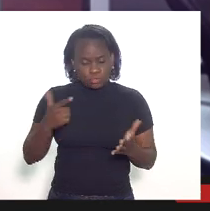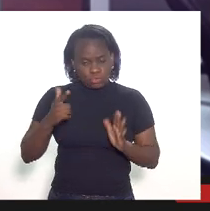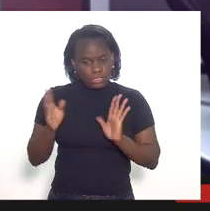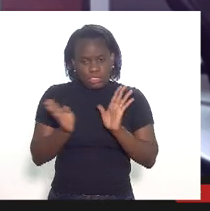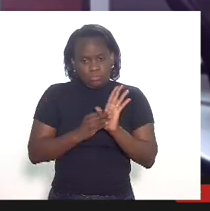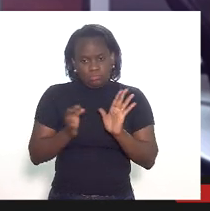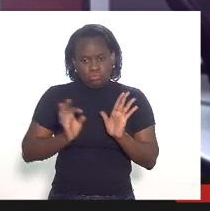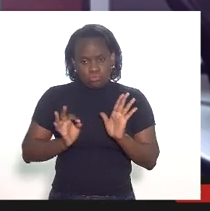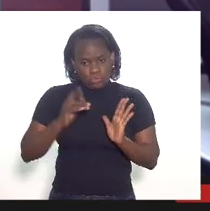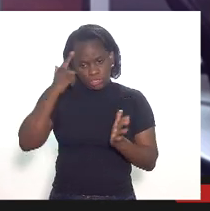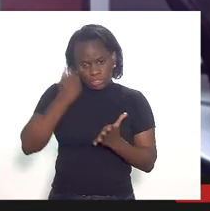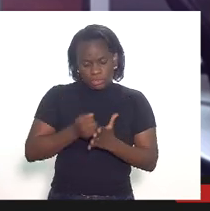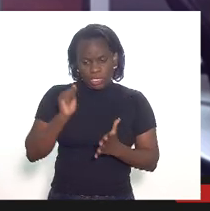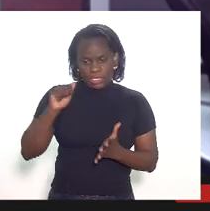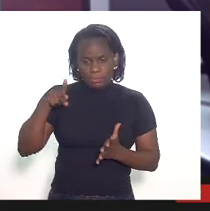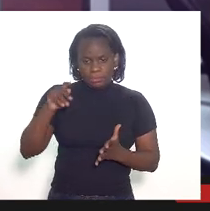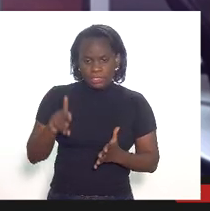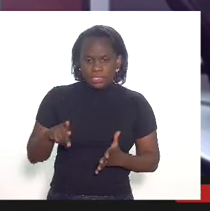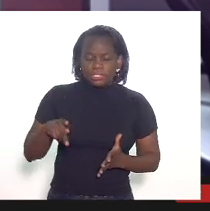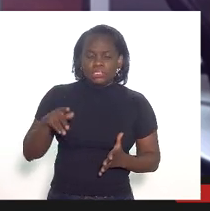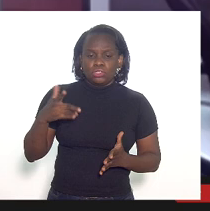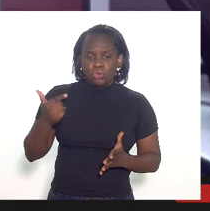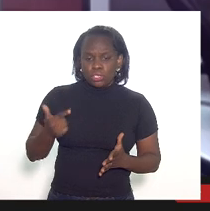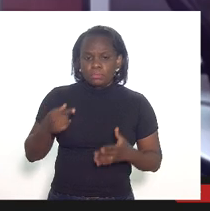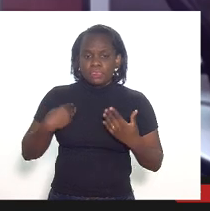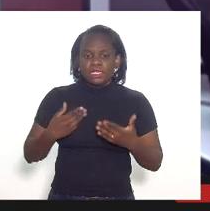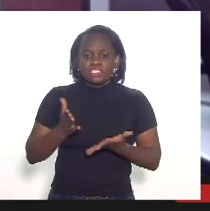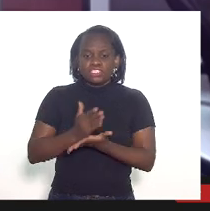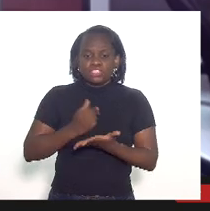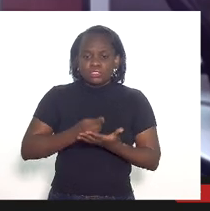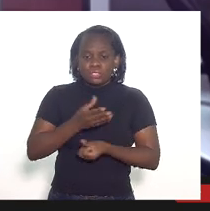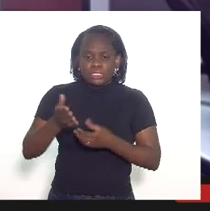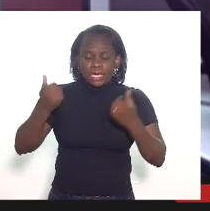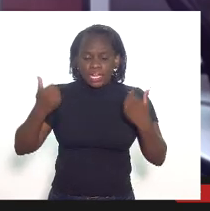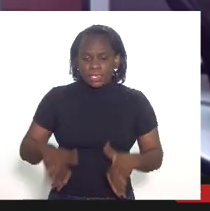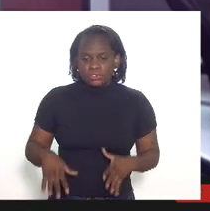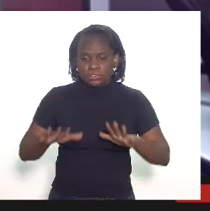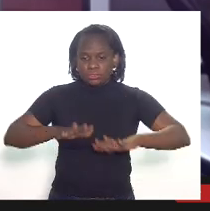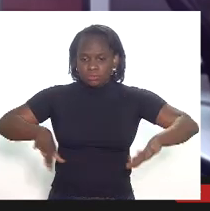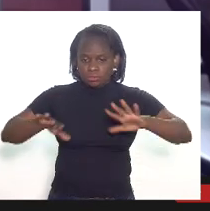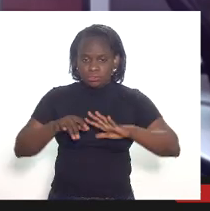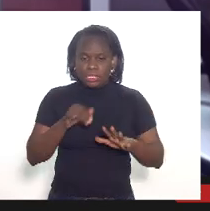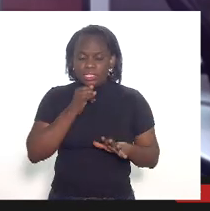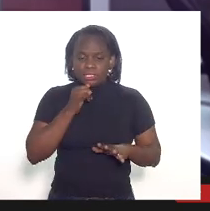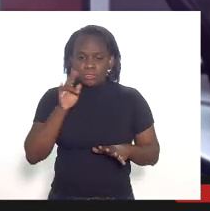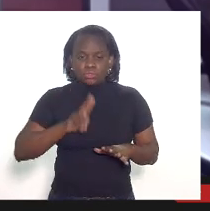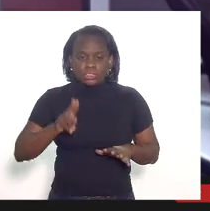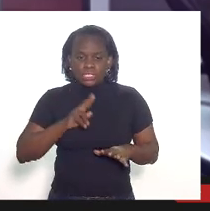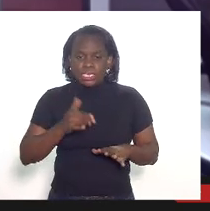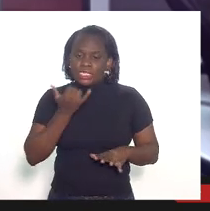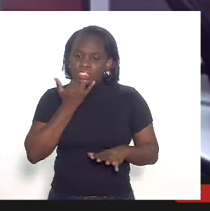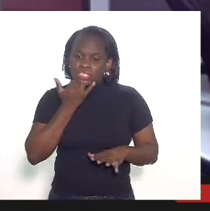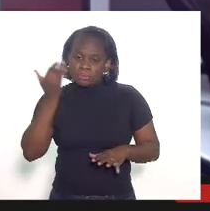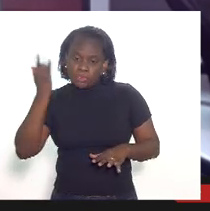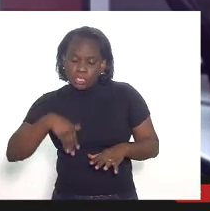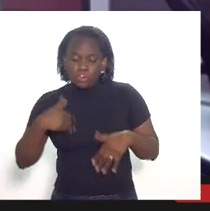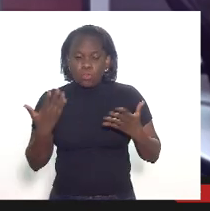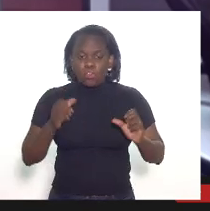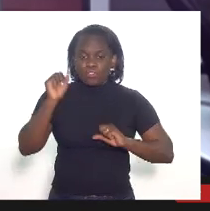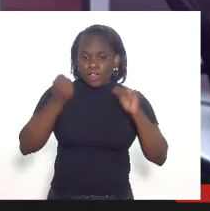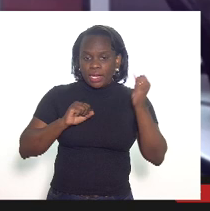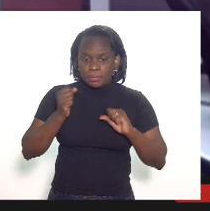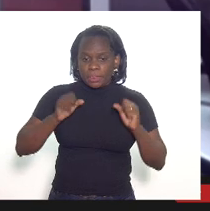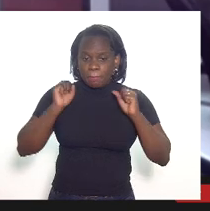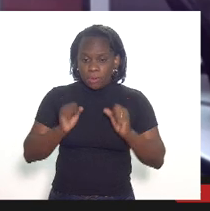na resolução NP12 para distribuir seus gastos entre campos por exemplo ao invés de utilizar reserva aprovada ou volume da produção